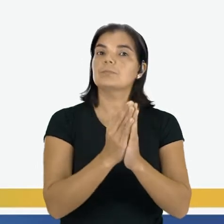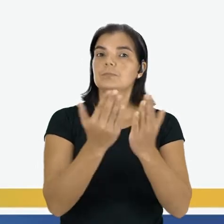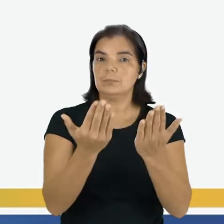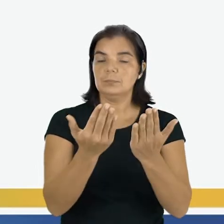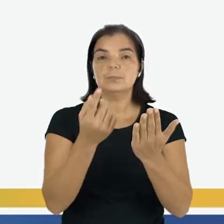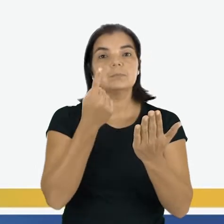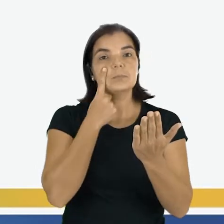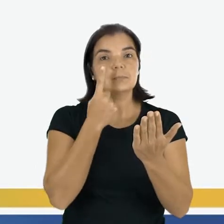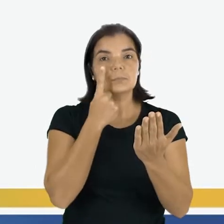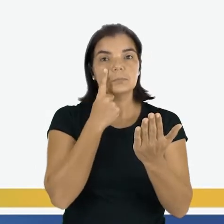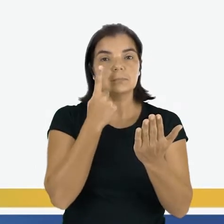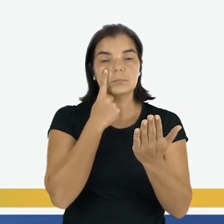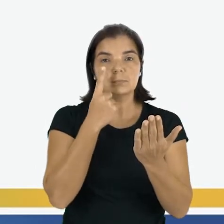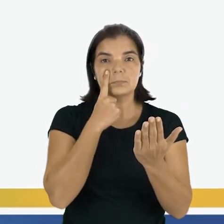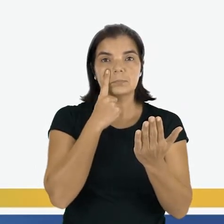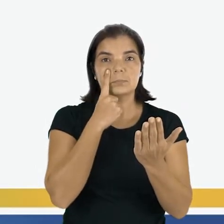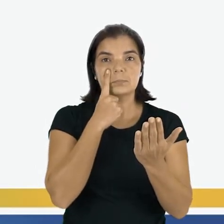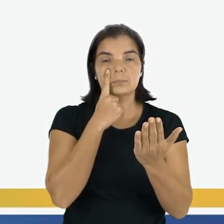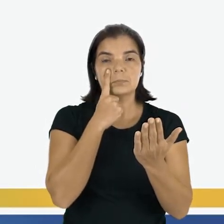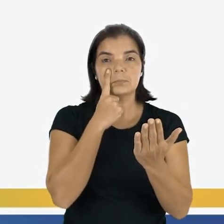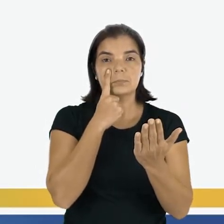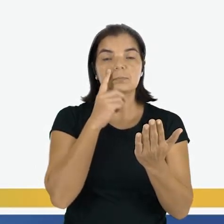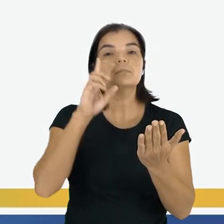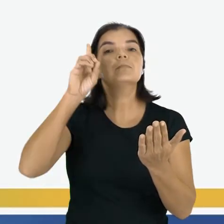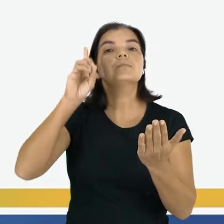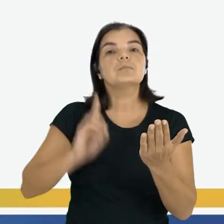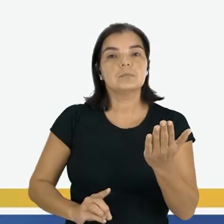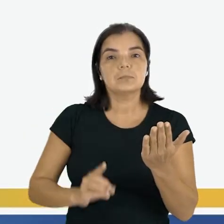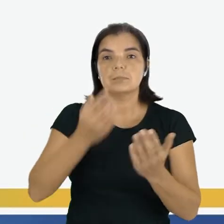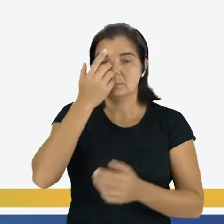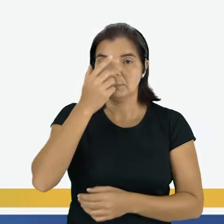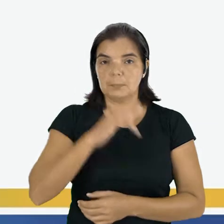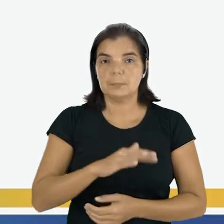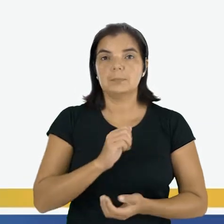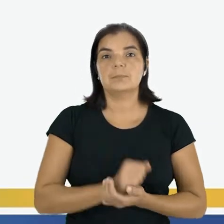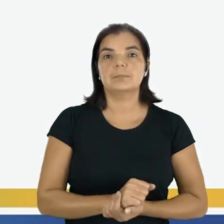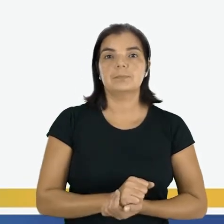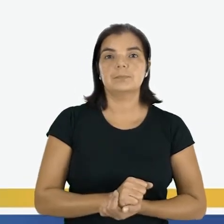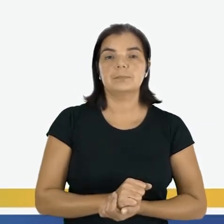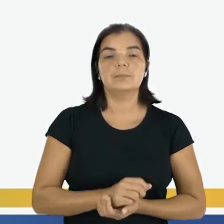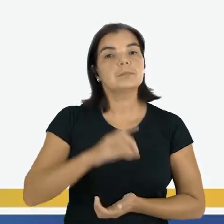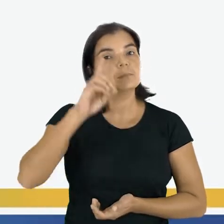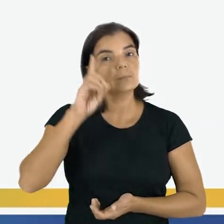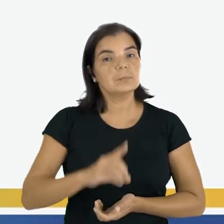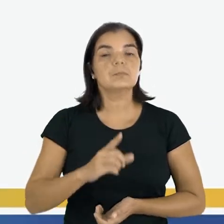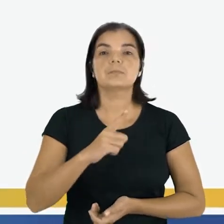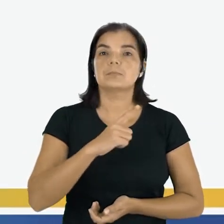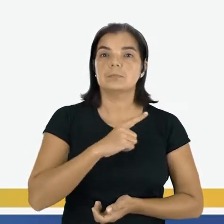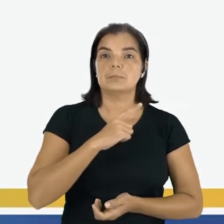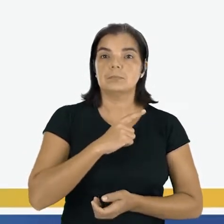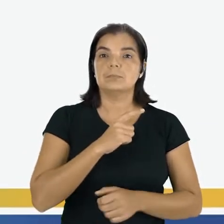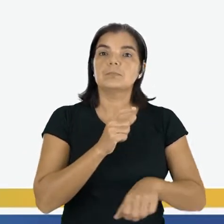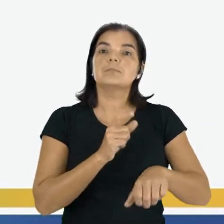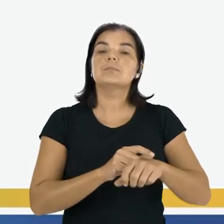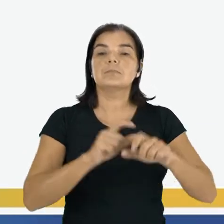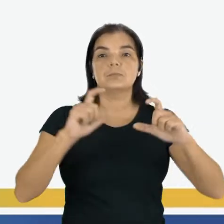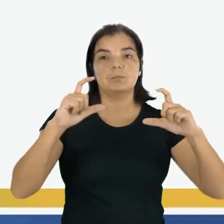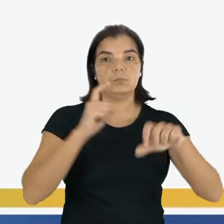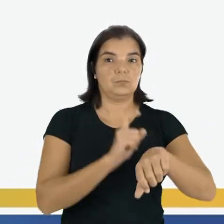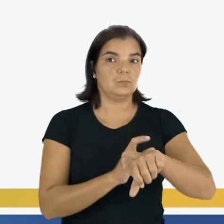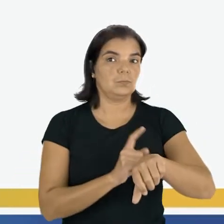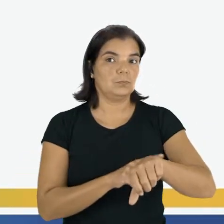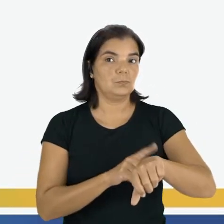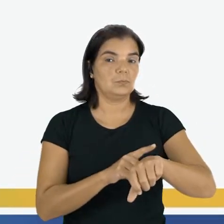Vamos observar o que está à direita da criança? À direita da criança tem um relógio que está na